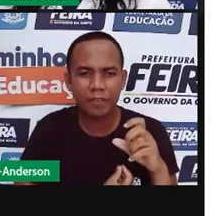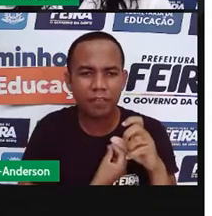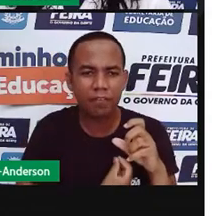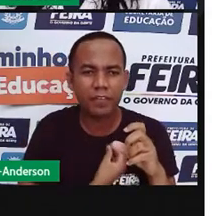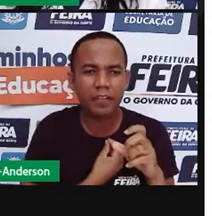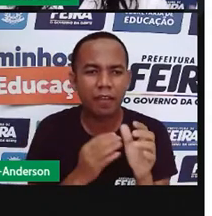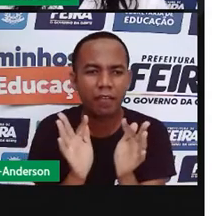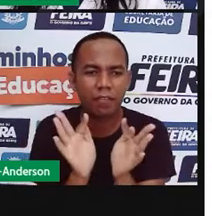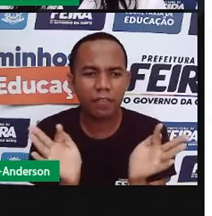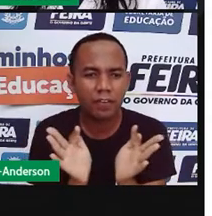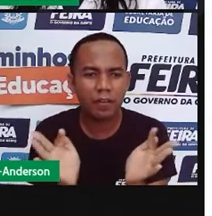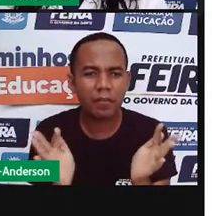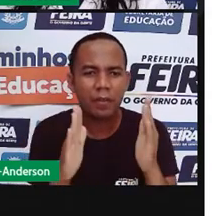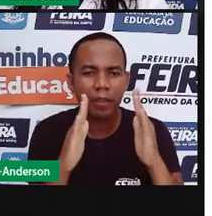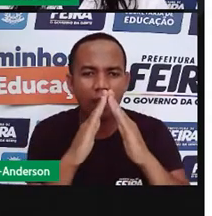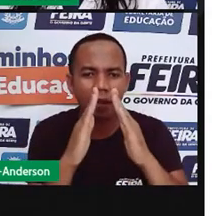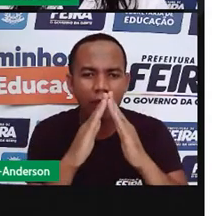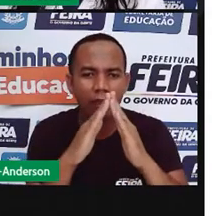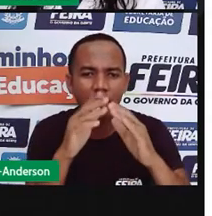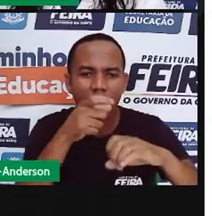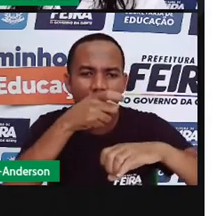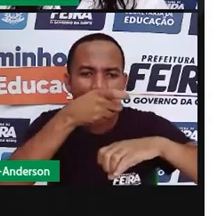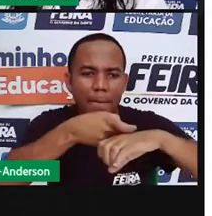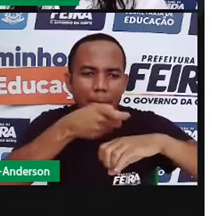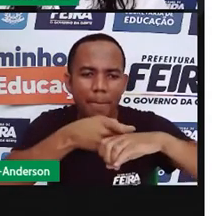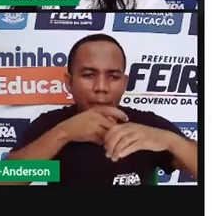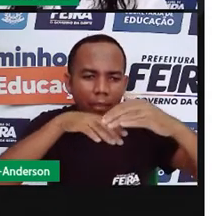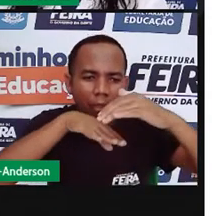e depois começaram a viver em tendas.